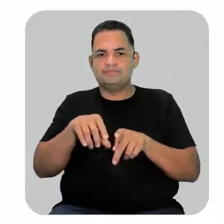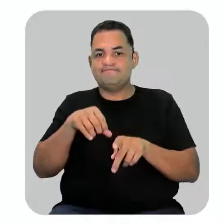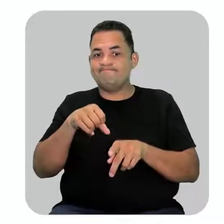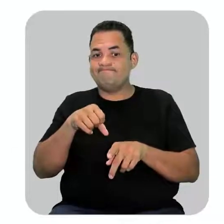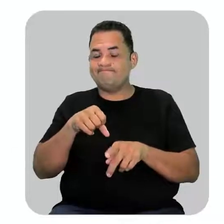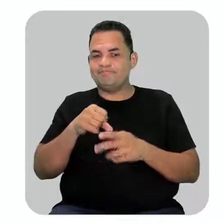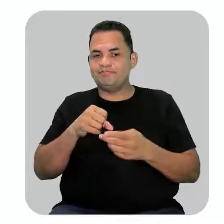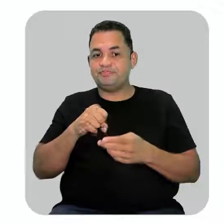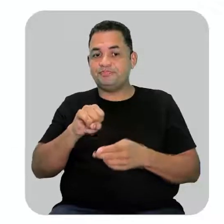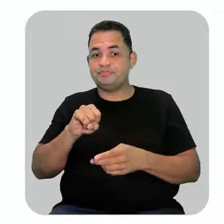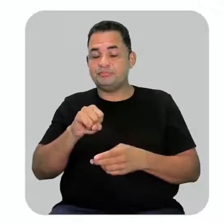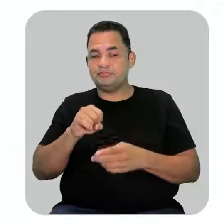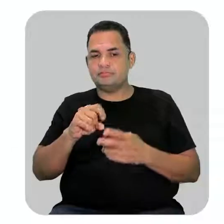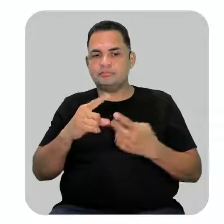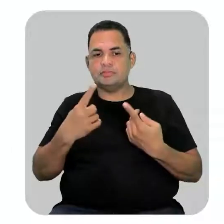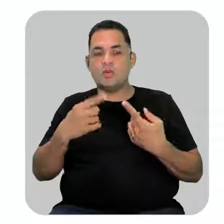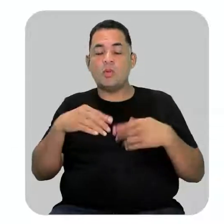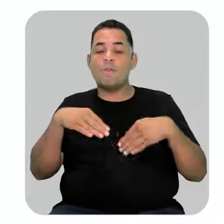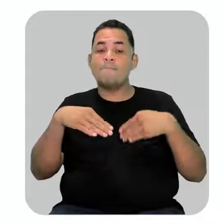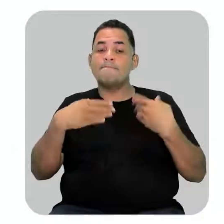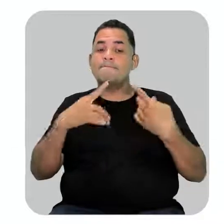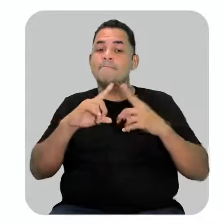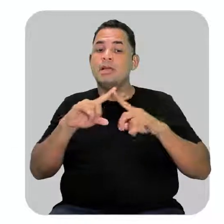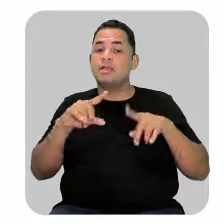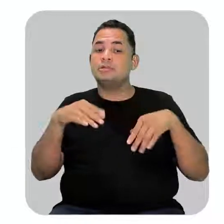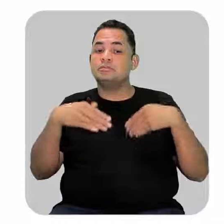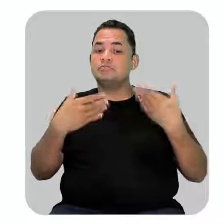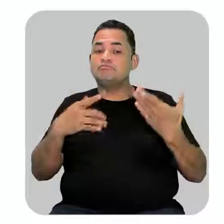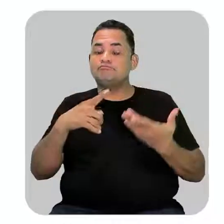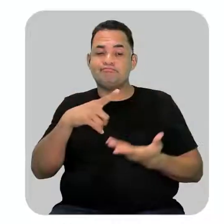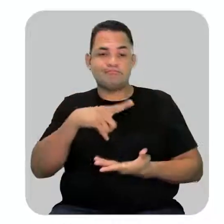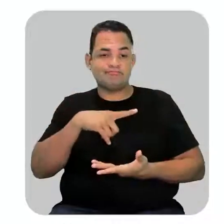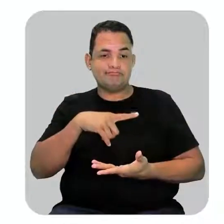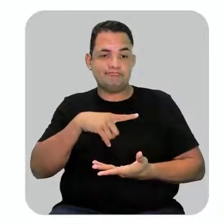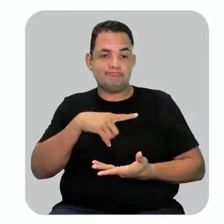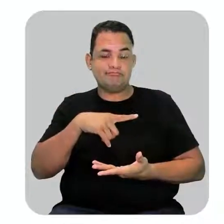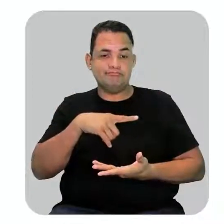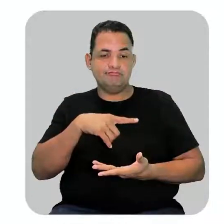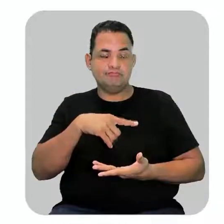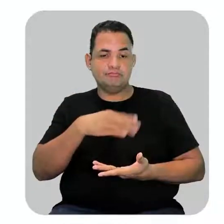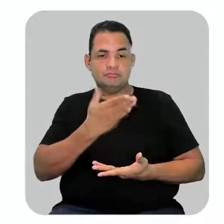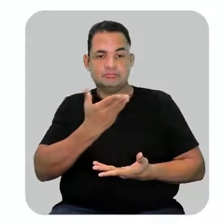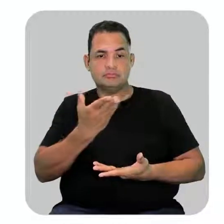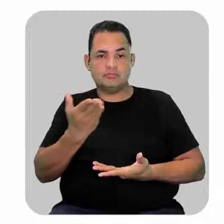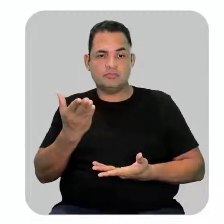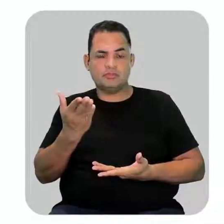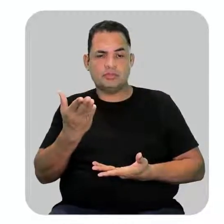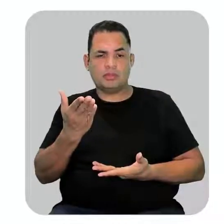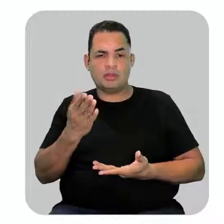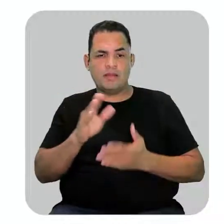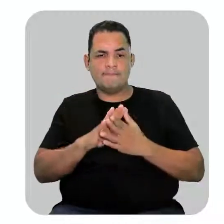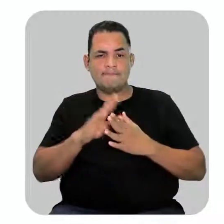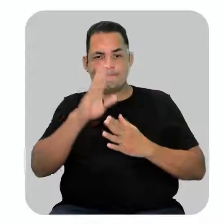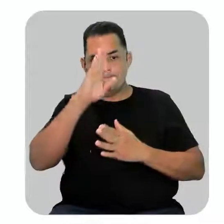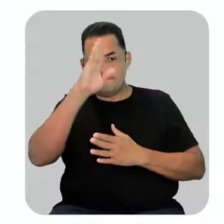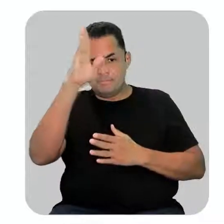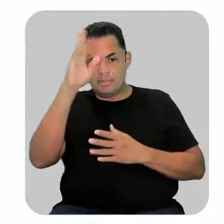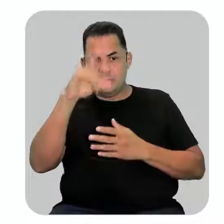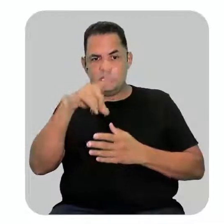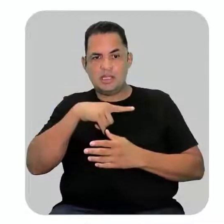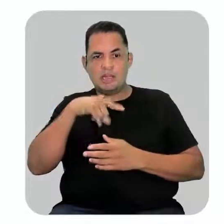que quando a gente tiver essa situação, a gente sempre vai escolher como cadeia principal aquela que for mais